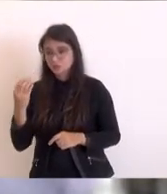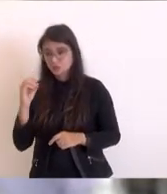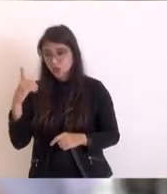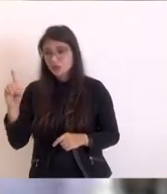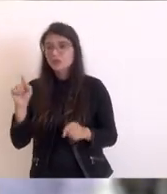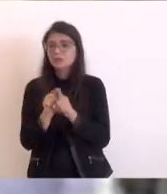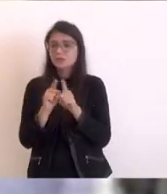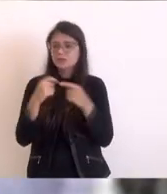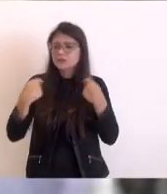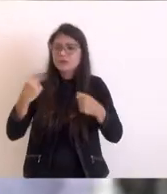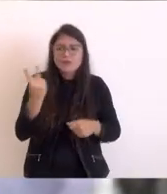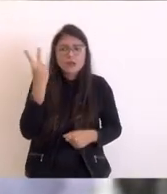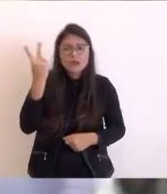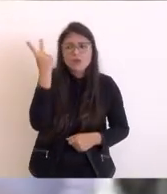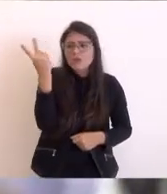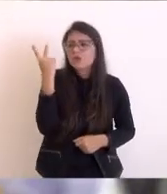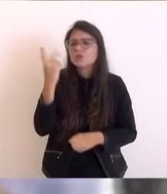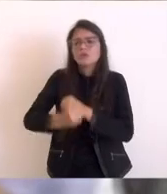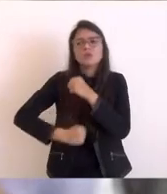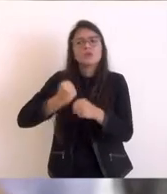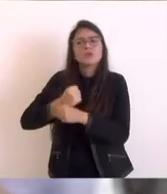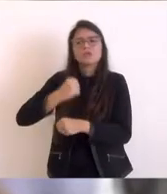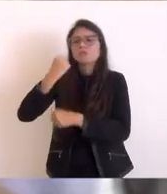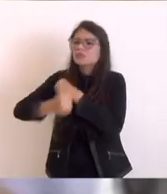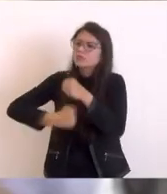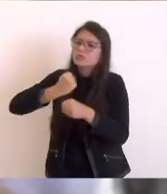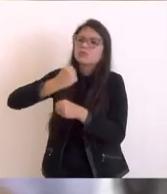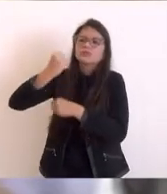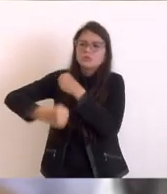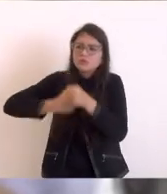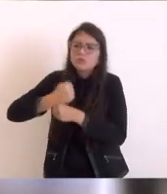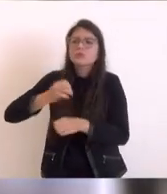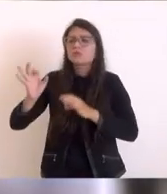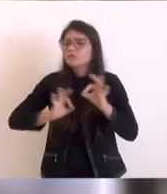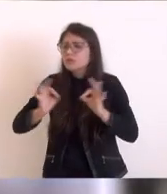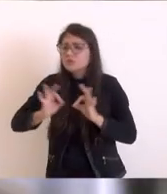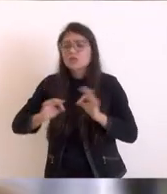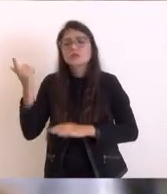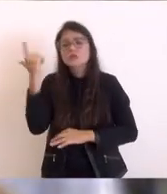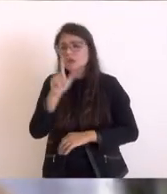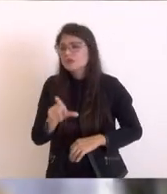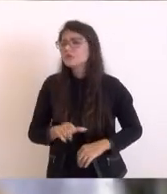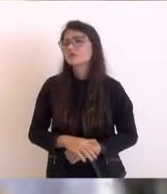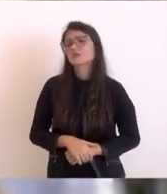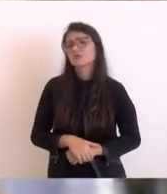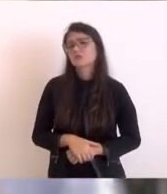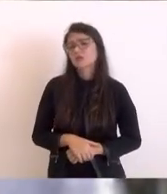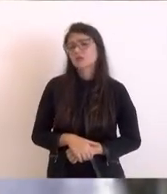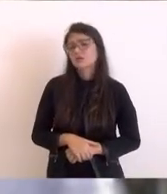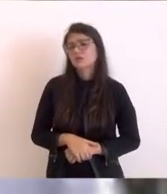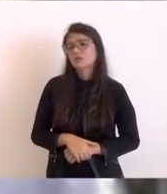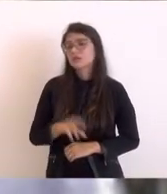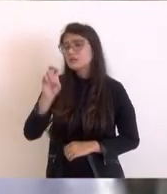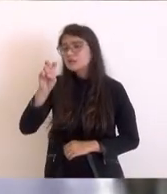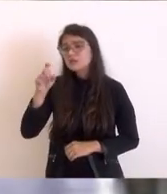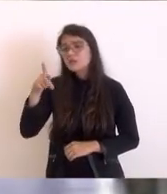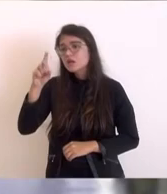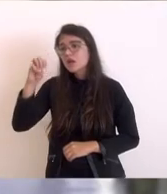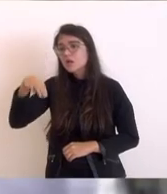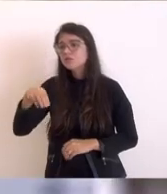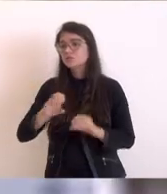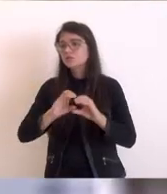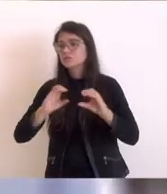também, todo ano a gente submete projeto e ganhamos, nós fizemos hoje, estamos completando quase 5 quilômetros de esgoto